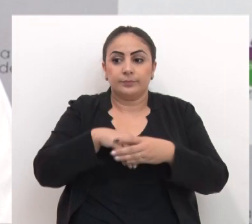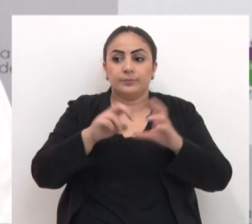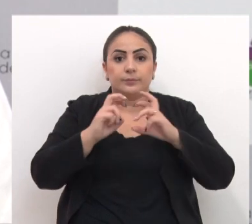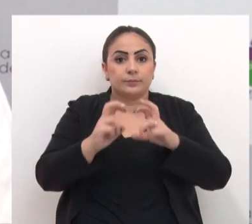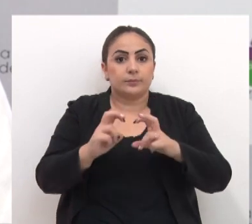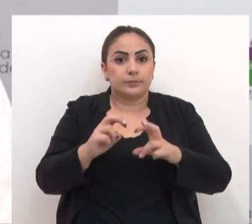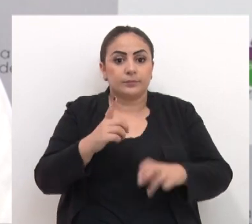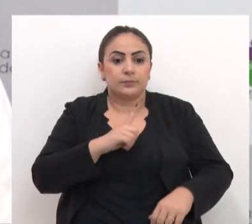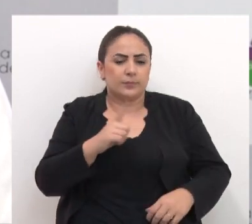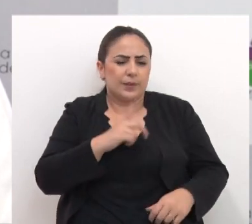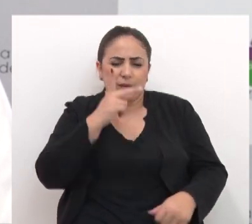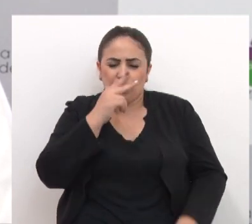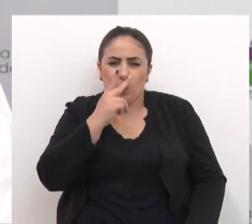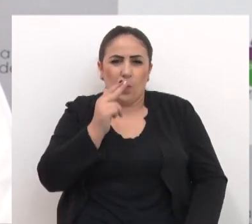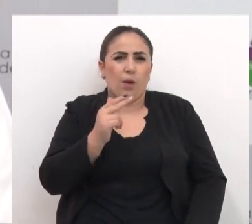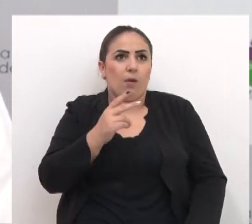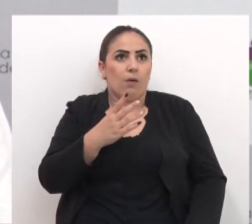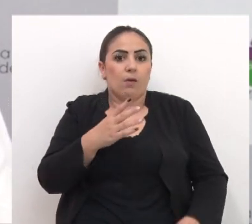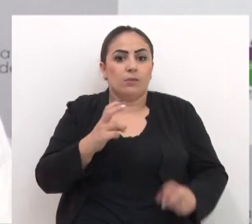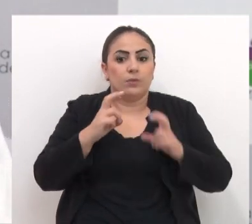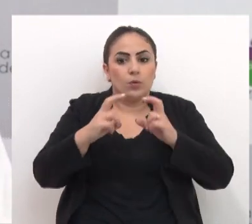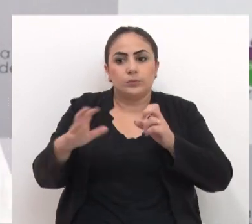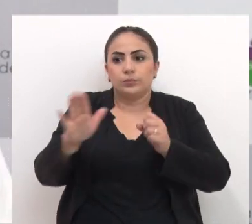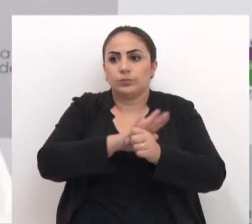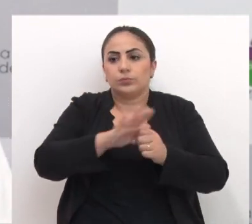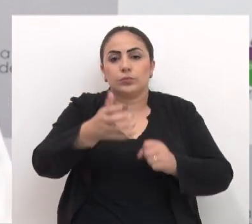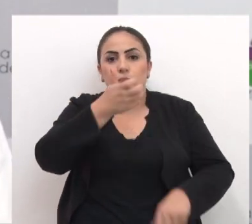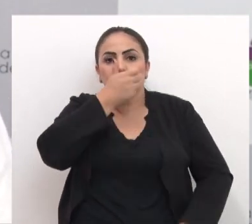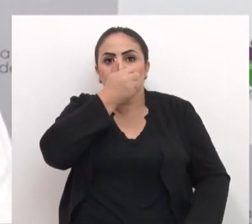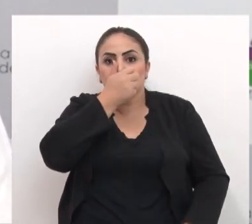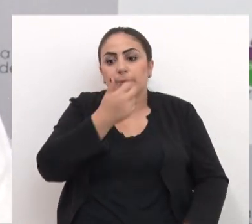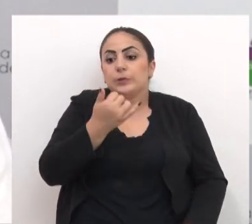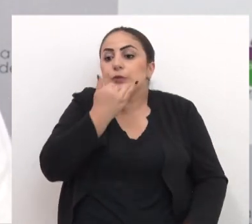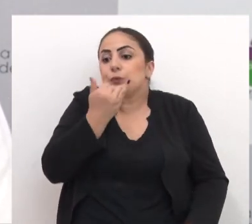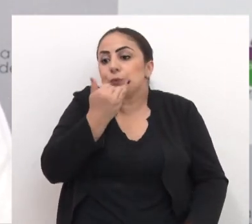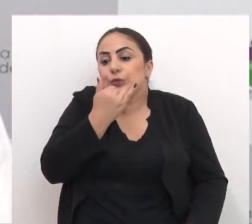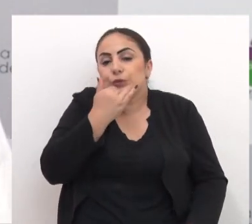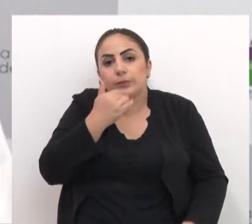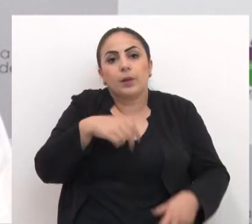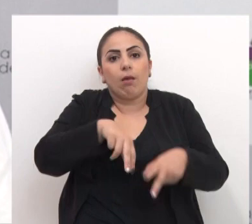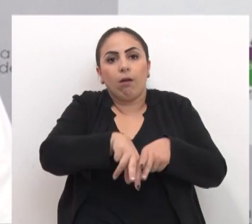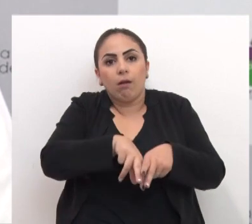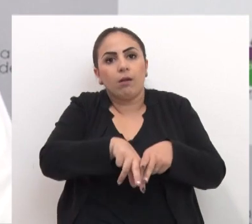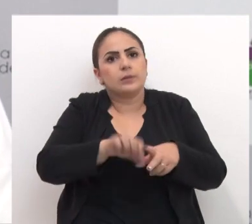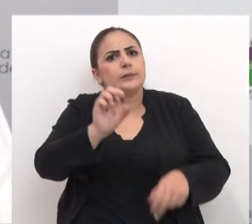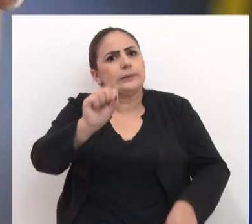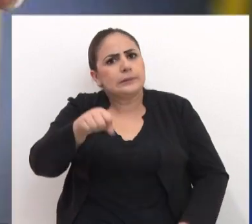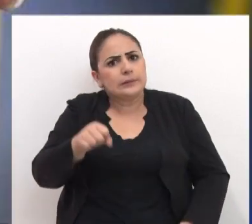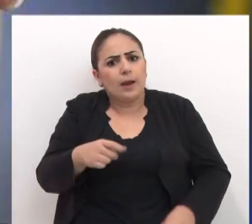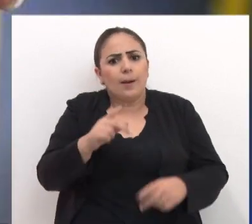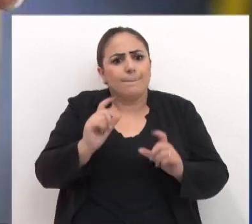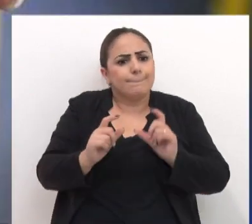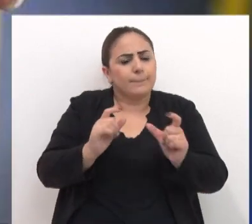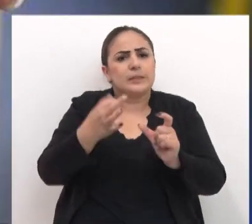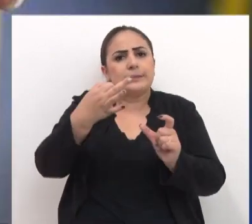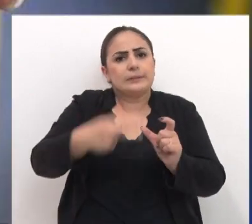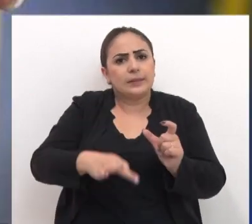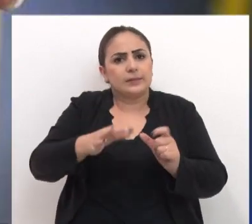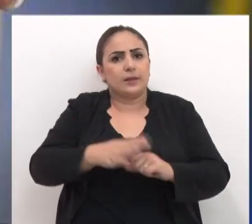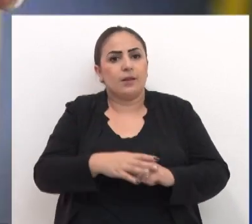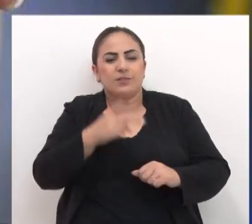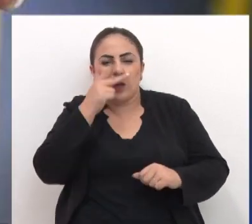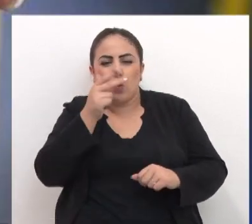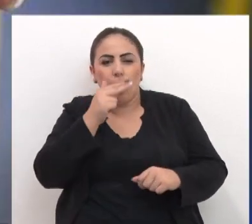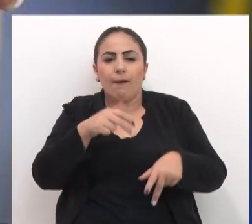jovens dentro do ônibus que eles dão aquela desculpa que o ônibus está cheio que o ônibus está isso pede desculpa e ficam se espregando sim essa é a